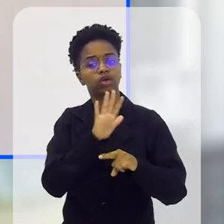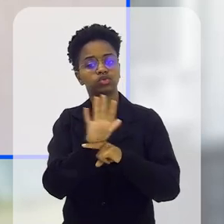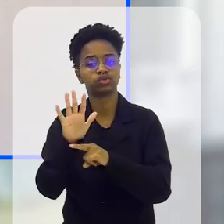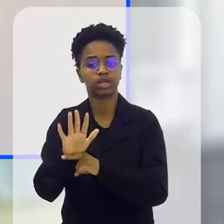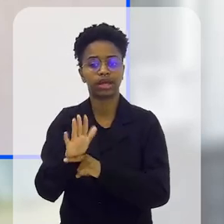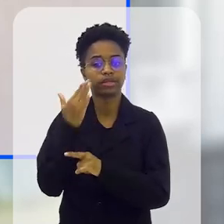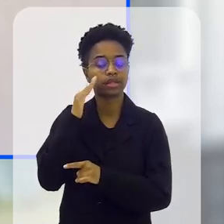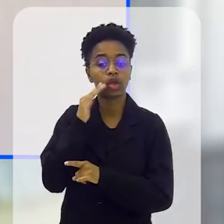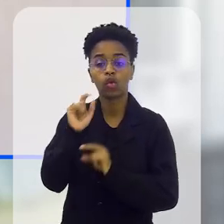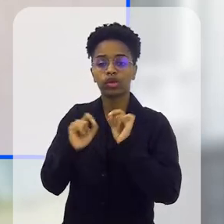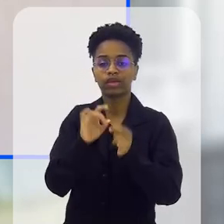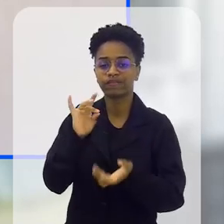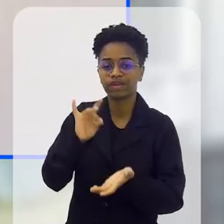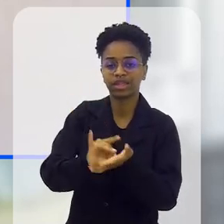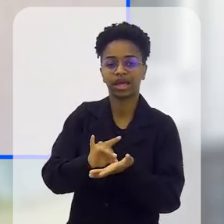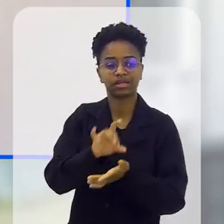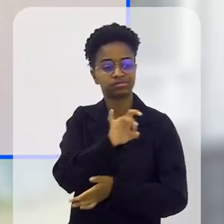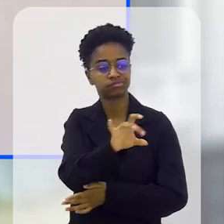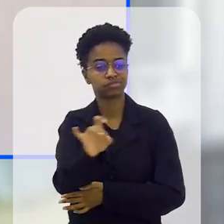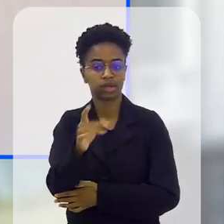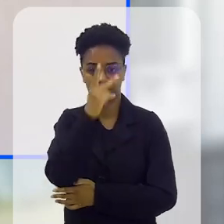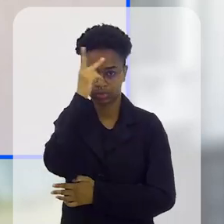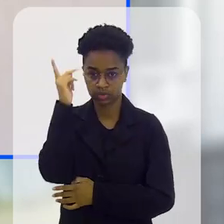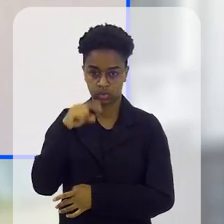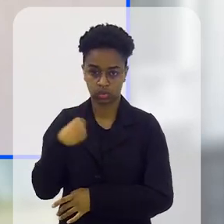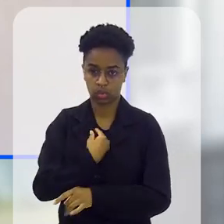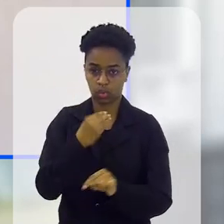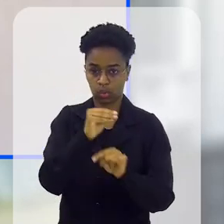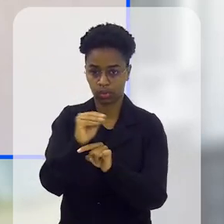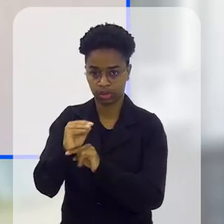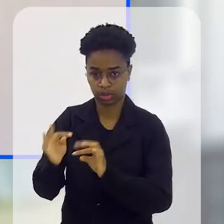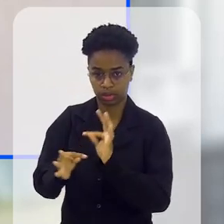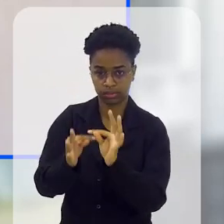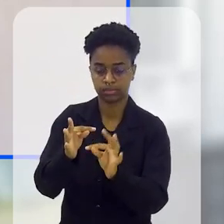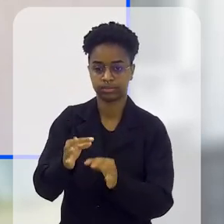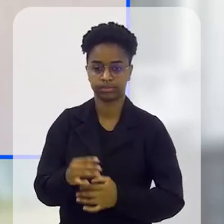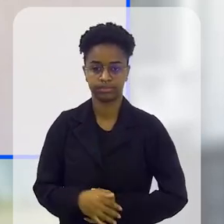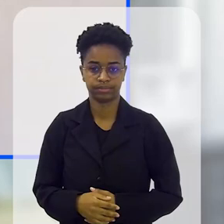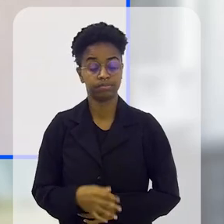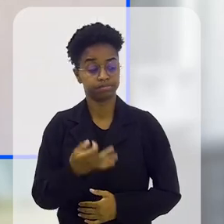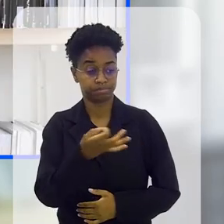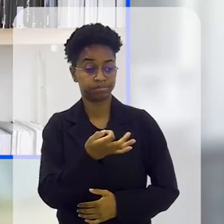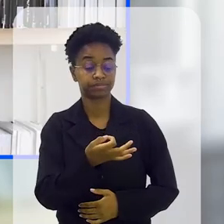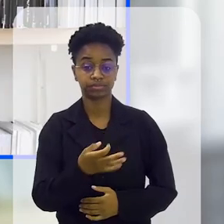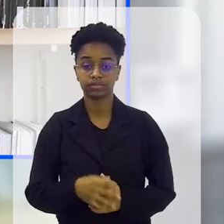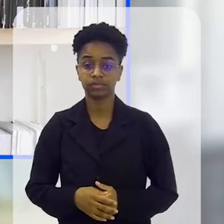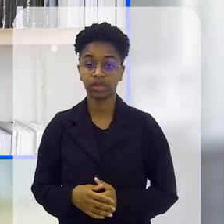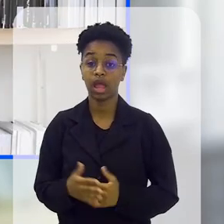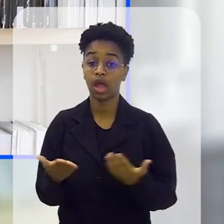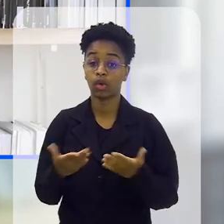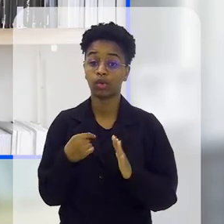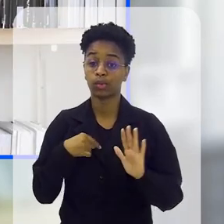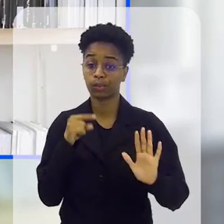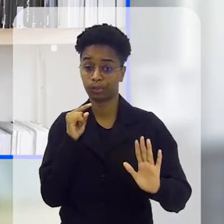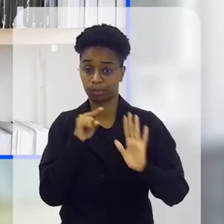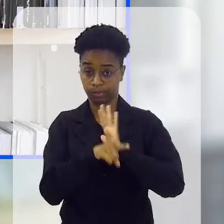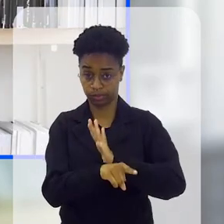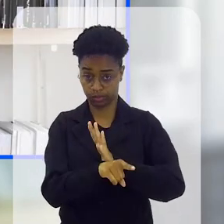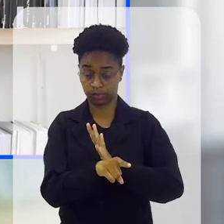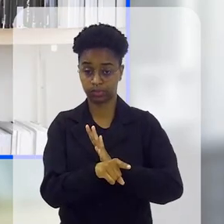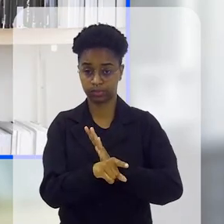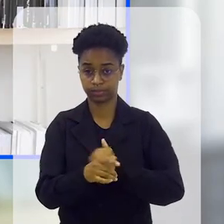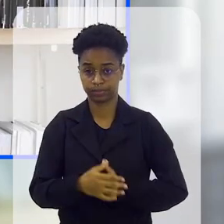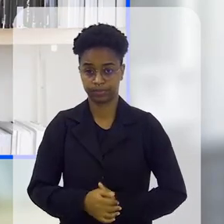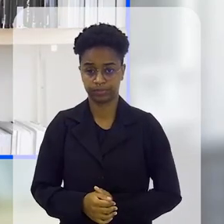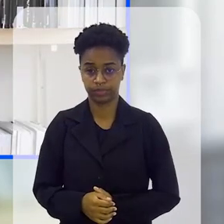é verdade para cada ser humaninho ali que a gente está cuidando, a gente está tratando. Perfeito. Agora, doutora, um questionamento, uma